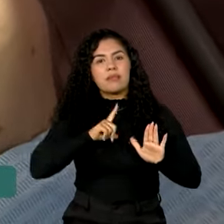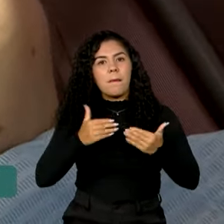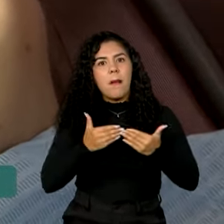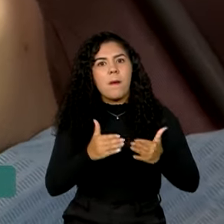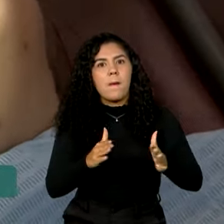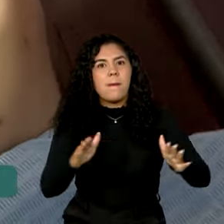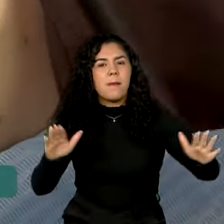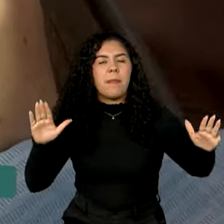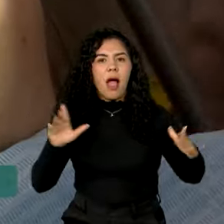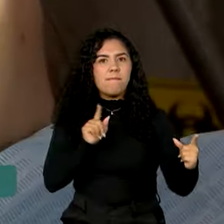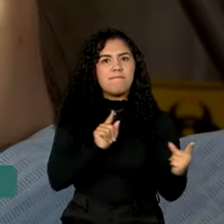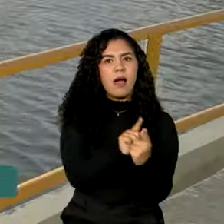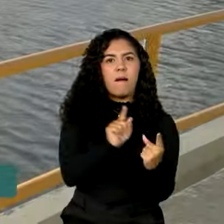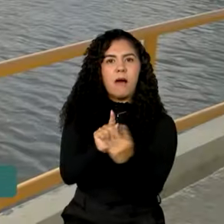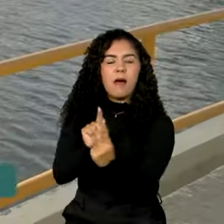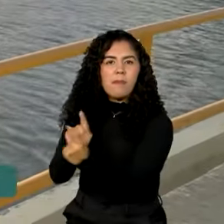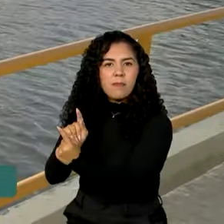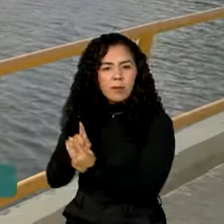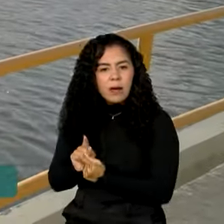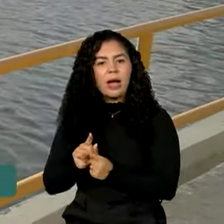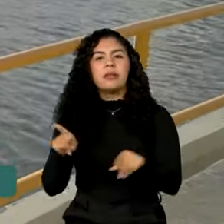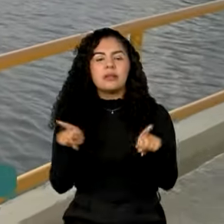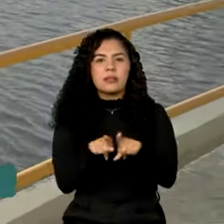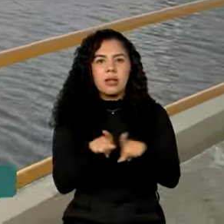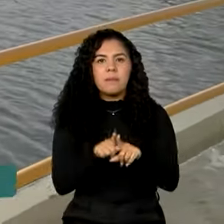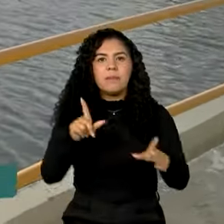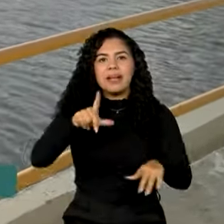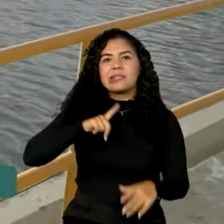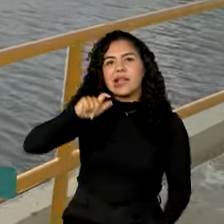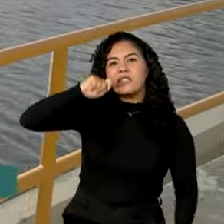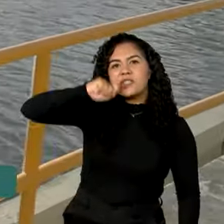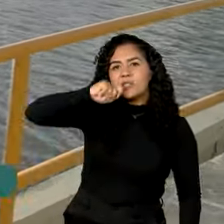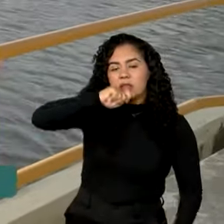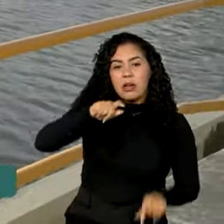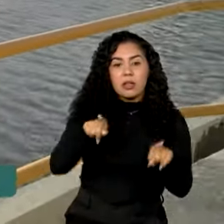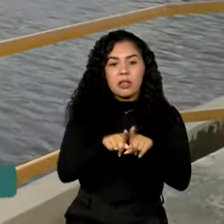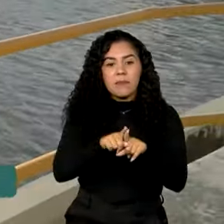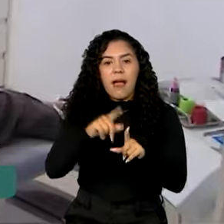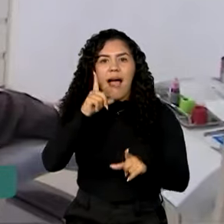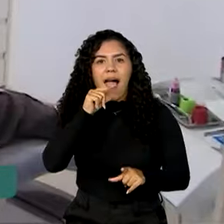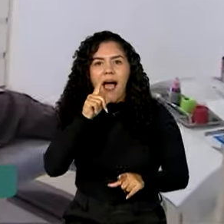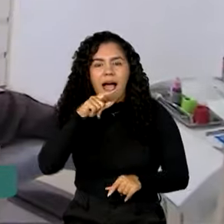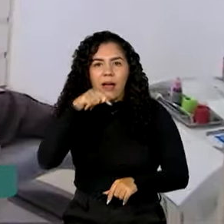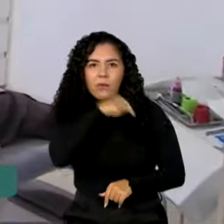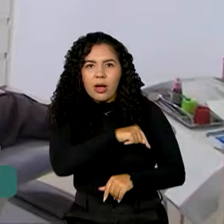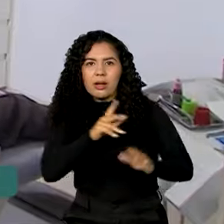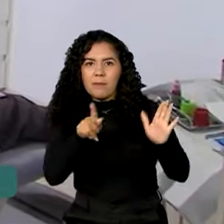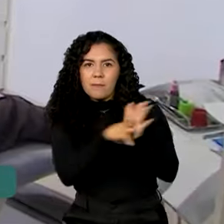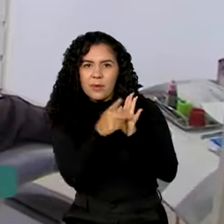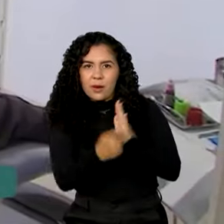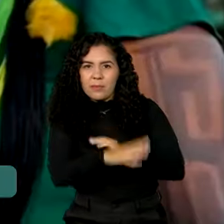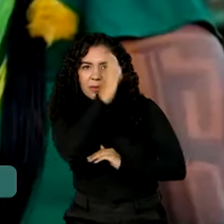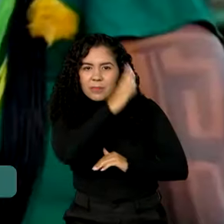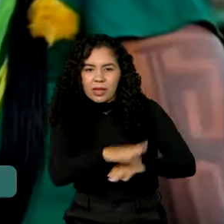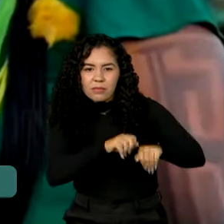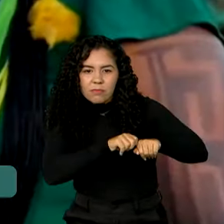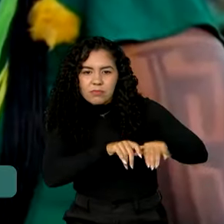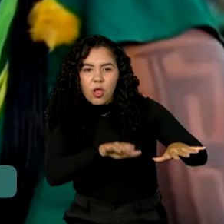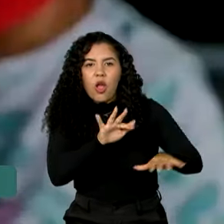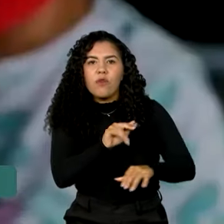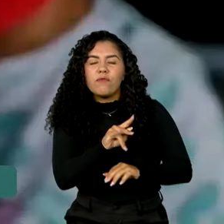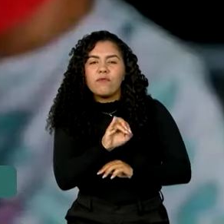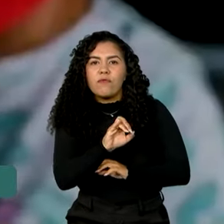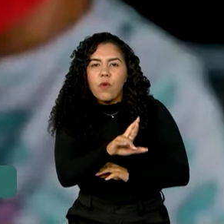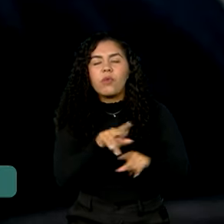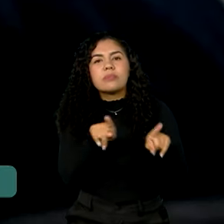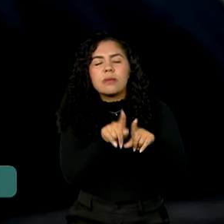atendimentos, o Brasil Sorridente também aplica flúor nas águas de abastecimento público. Investe em pesquisas e agora,